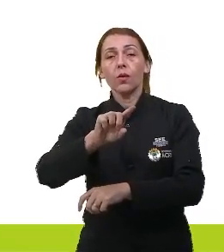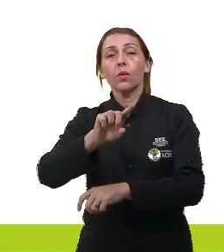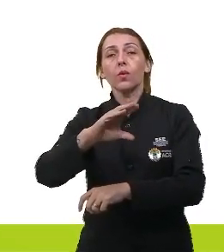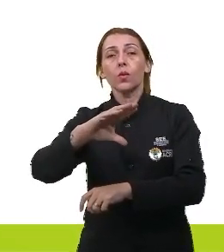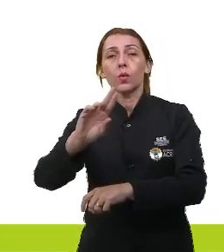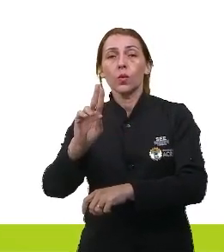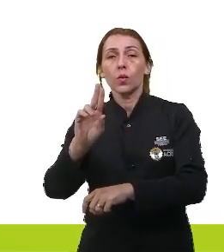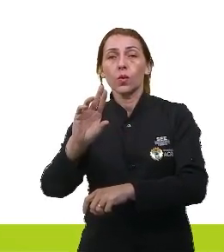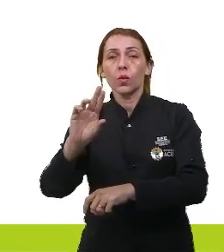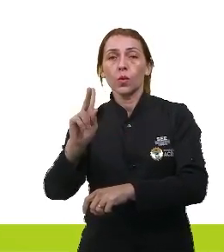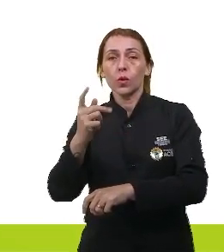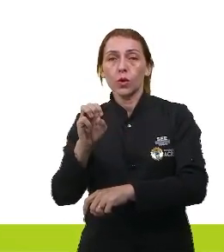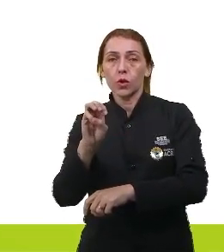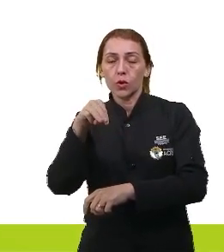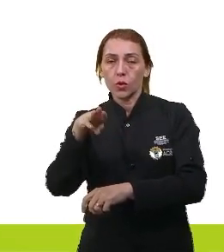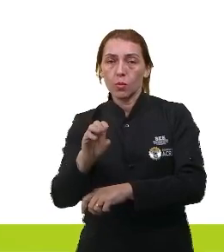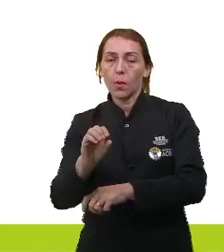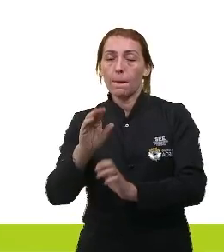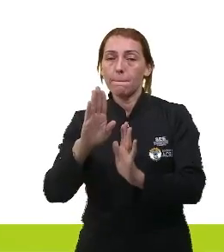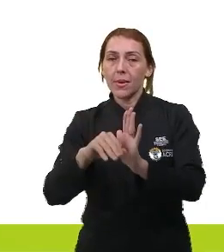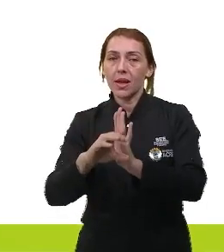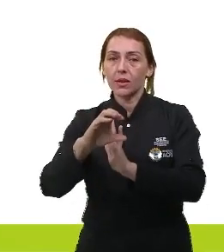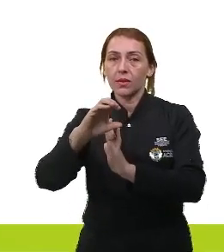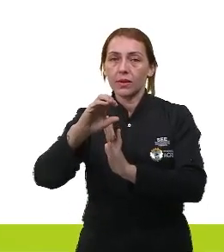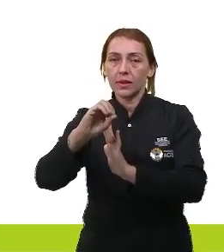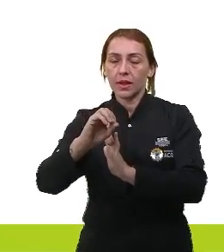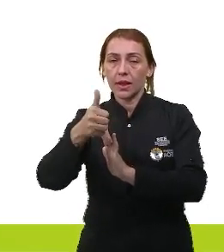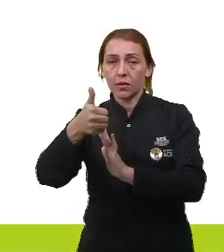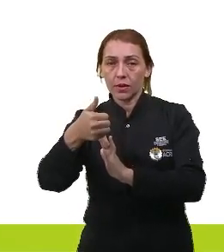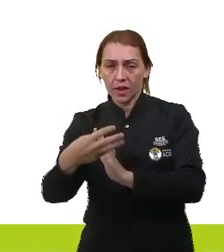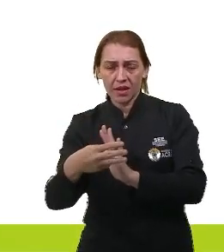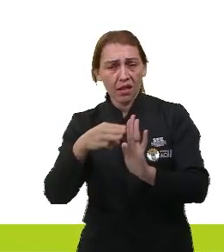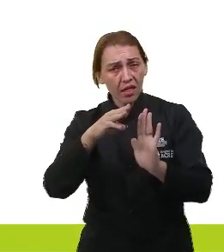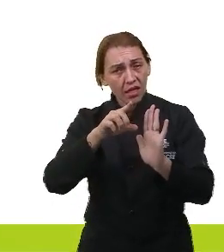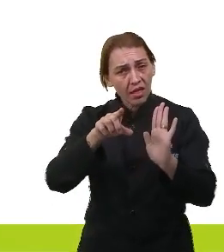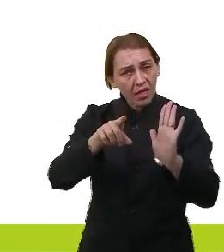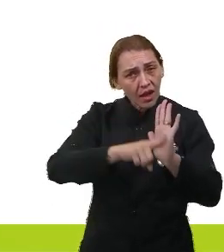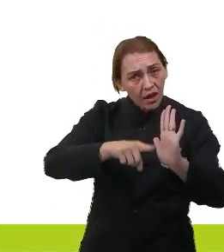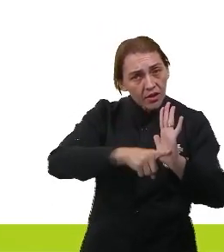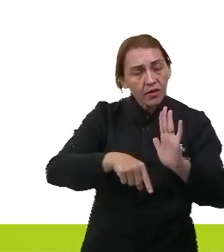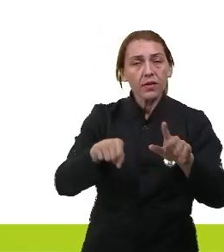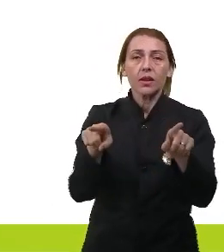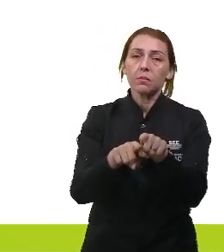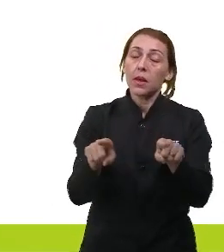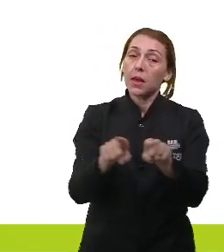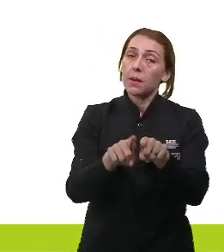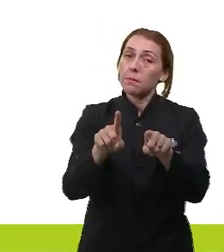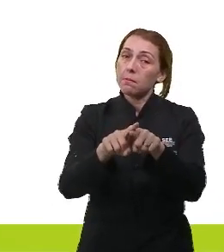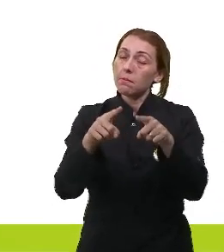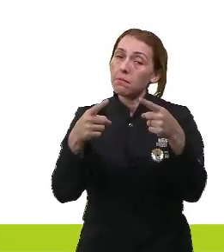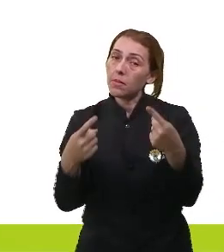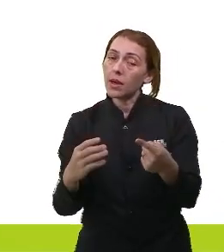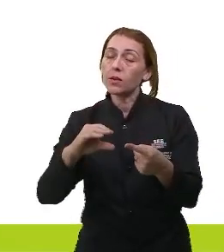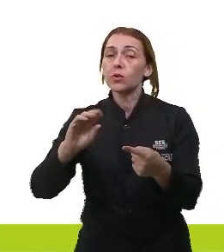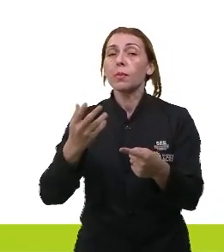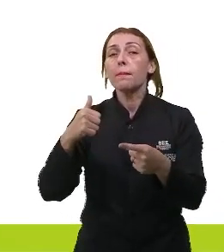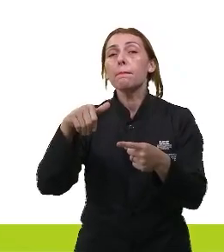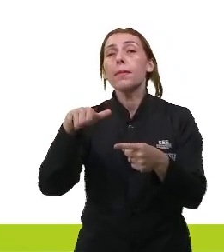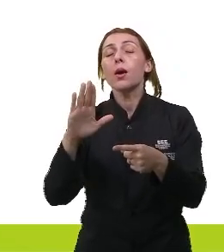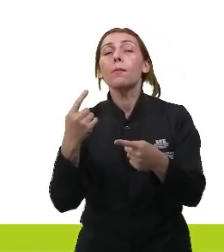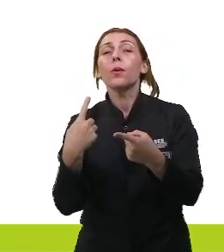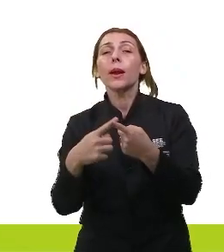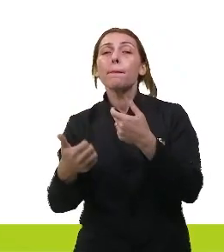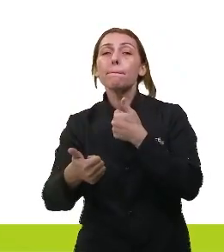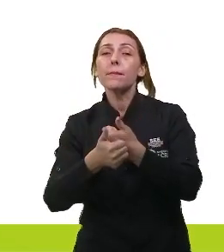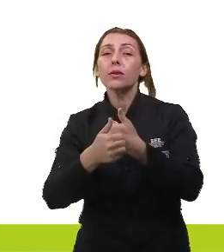o chumbo tem um potencial de menos 0,13 ai professor é negativo também é negativo porém o chumbo é maior porque ele está mais